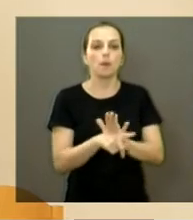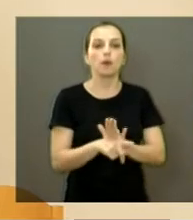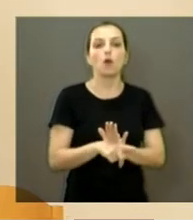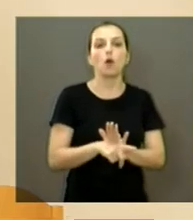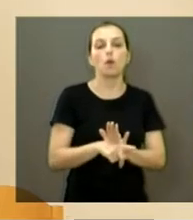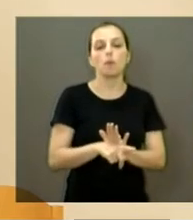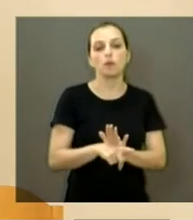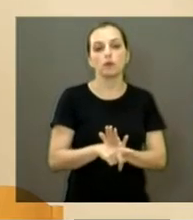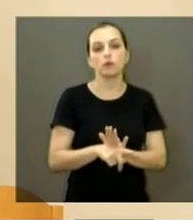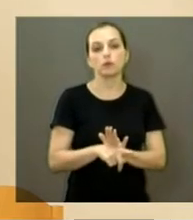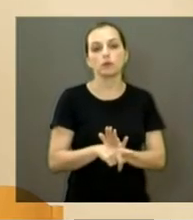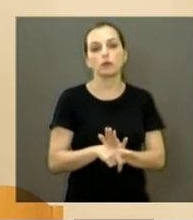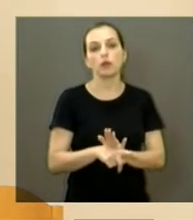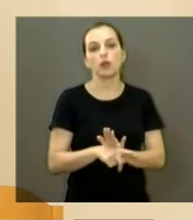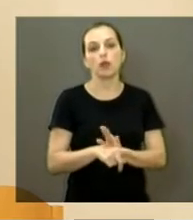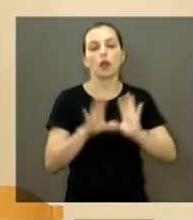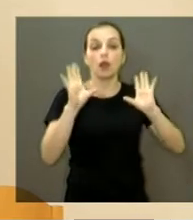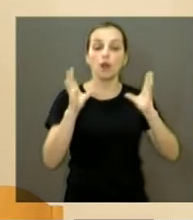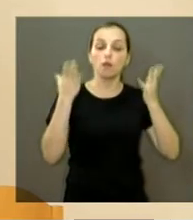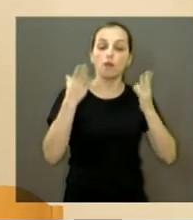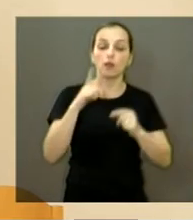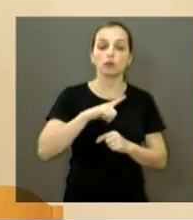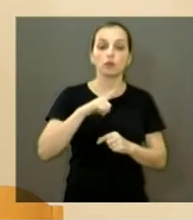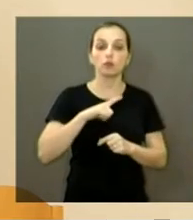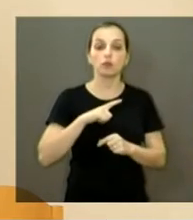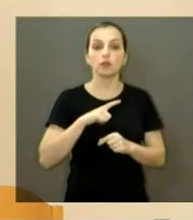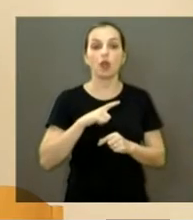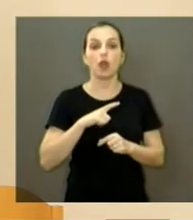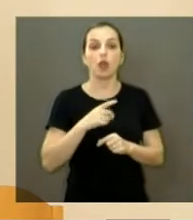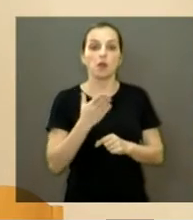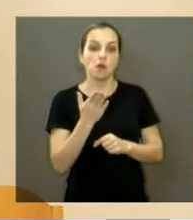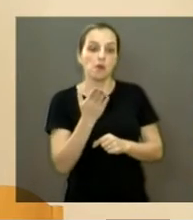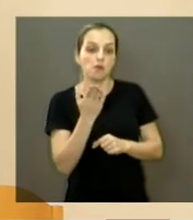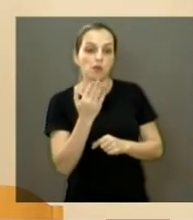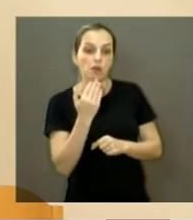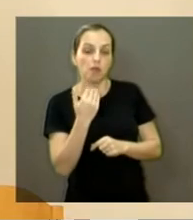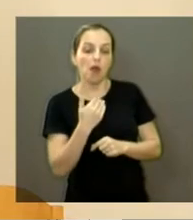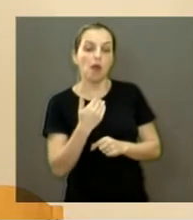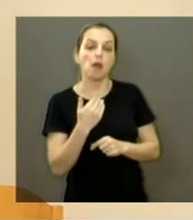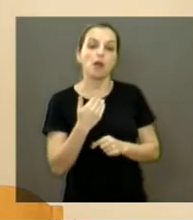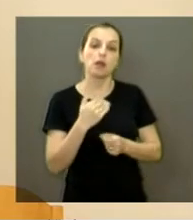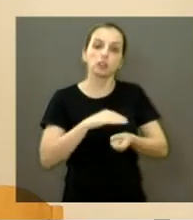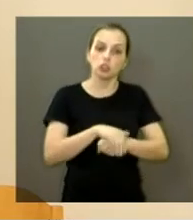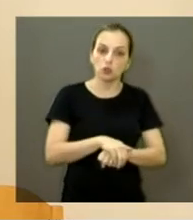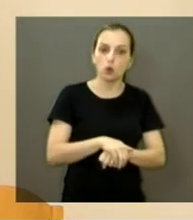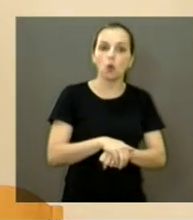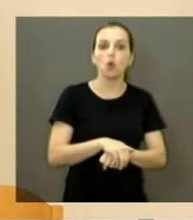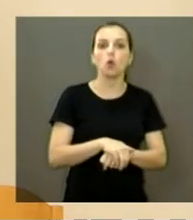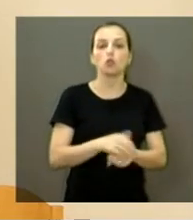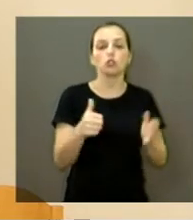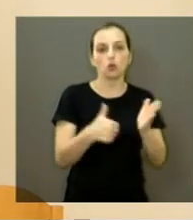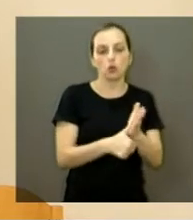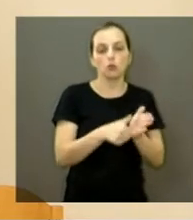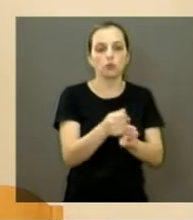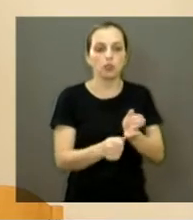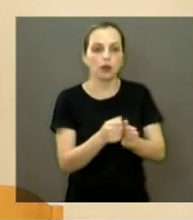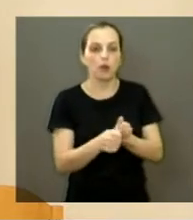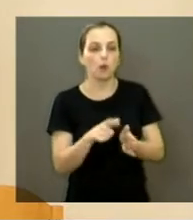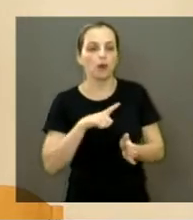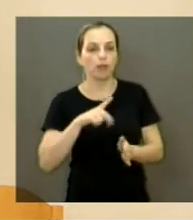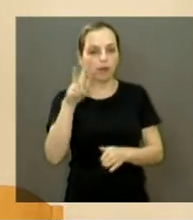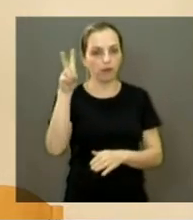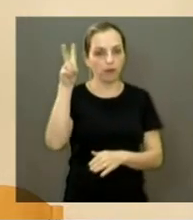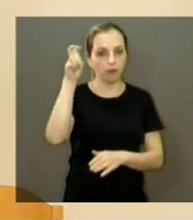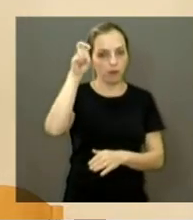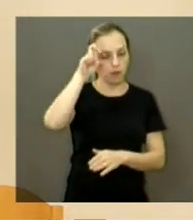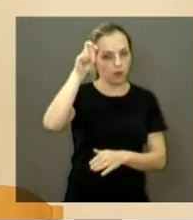instituição, são realizados também eventos sociais, como o jantar, que será realizado nesta quinta-feira no Clube Araraquarense. Informações sobre